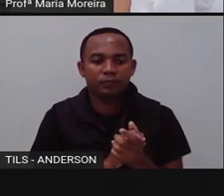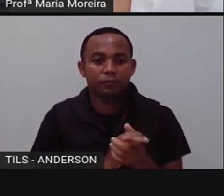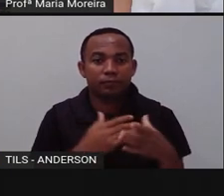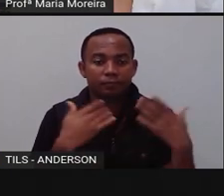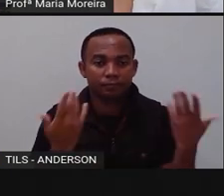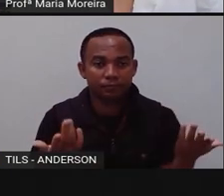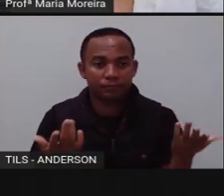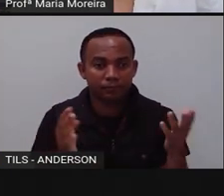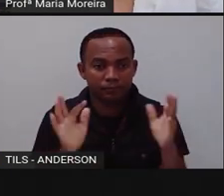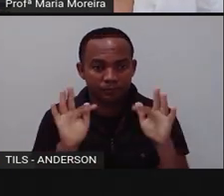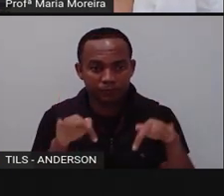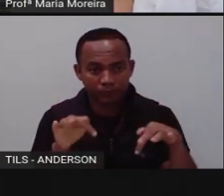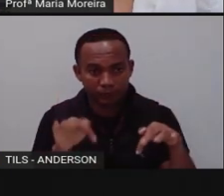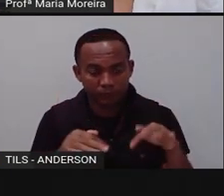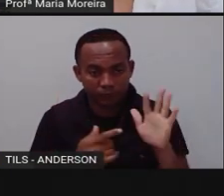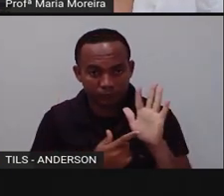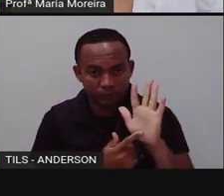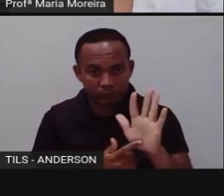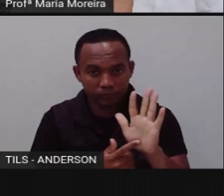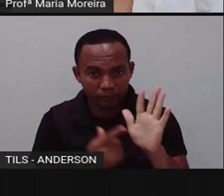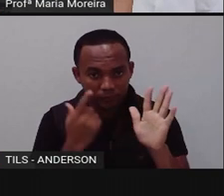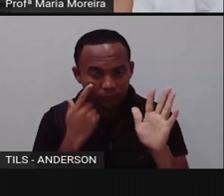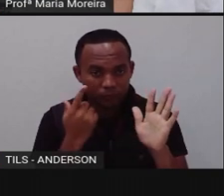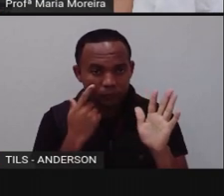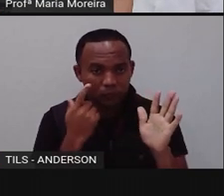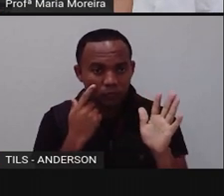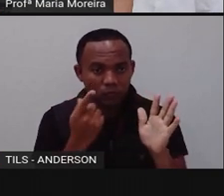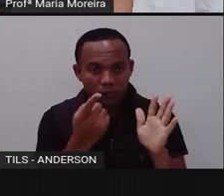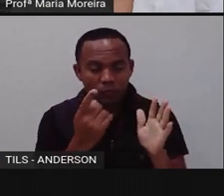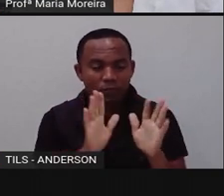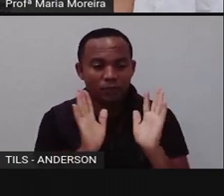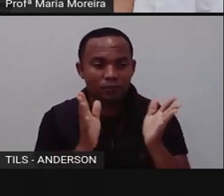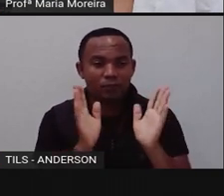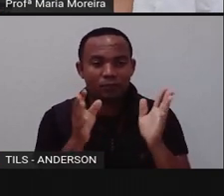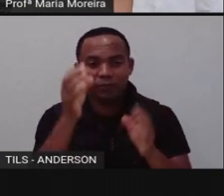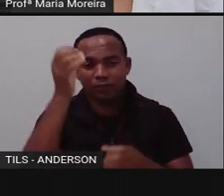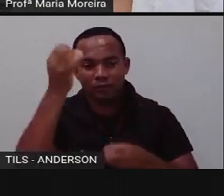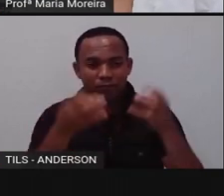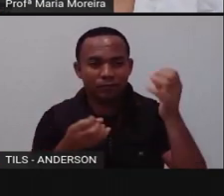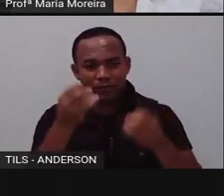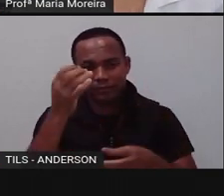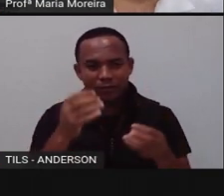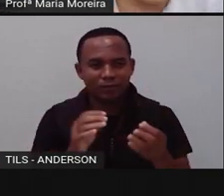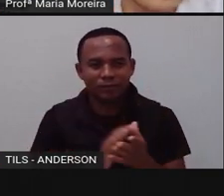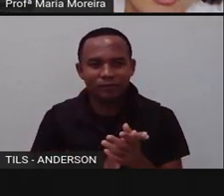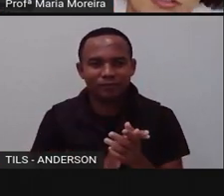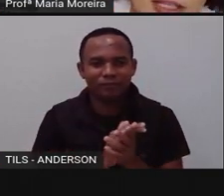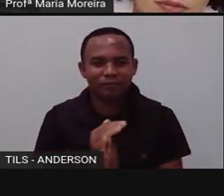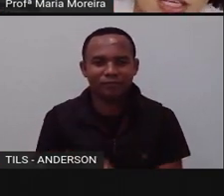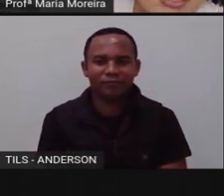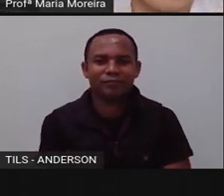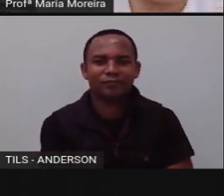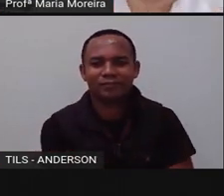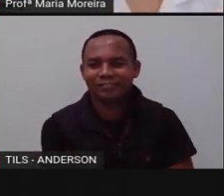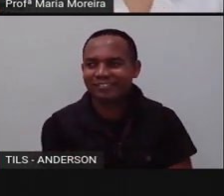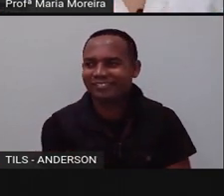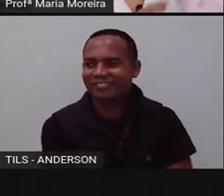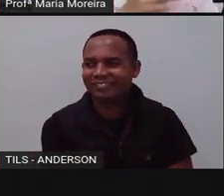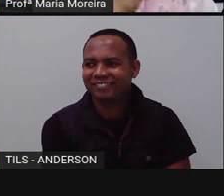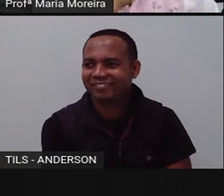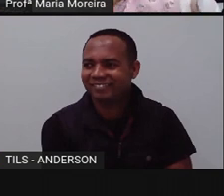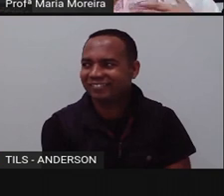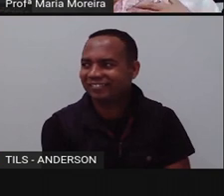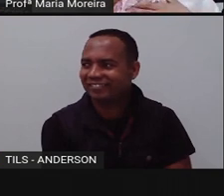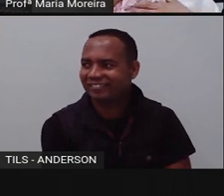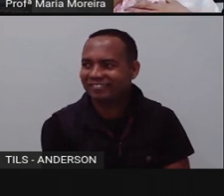Bom, terminamos a apresentação desse amigo nada simpático de hoje. Simpático nessa aula aqui, só eu, Anderson e Josefina, tá? Vou até buscar a Josefina, porque a